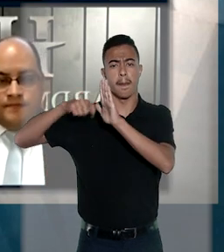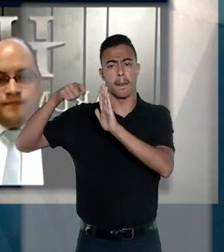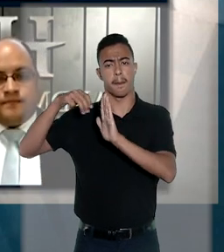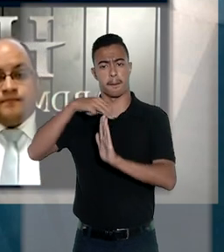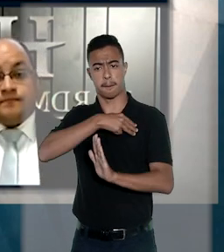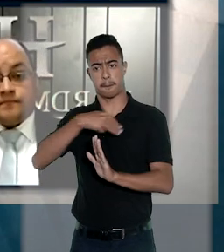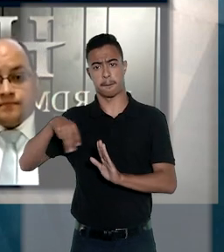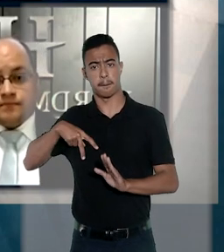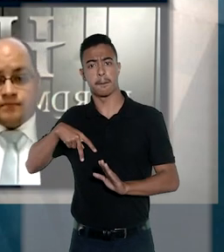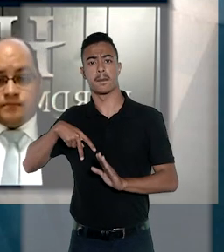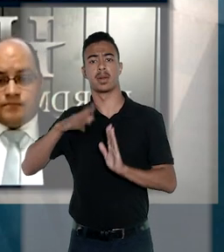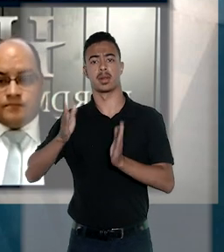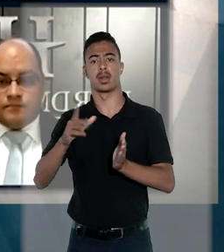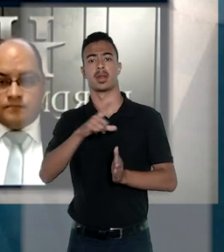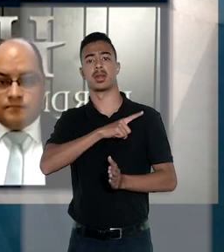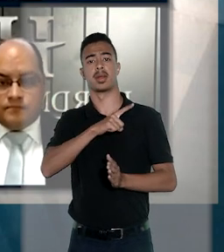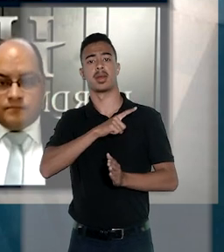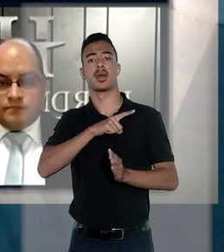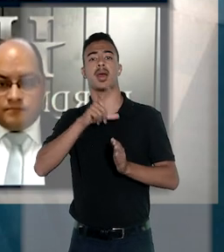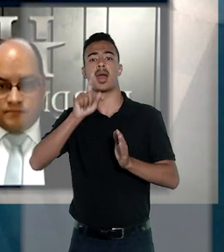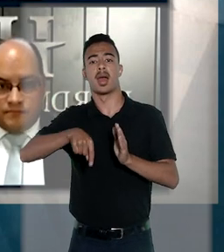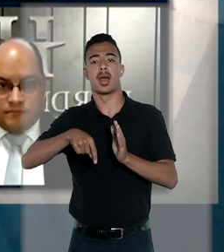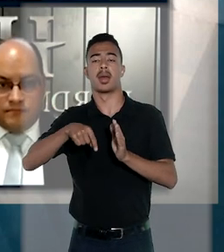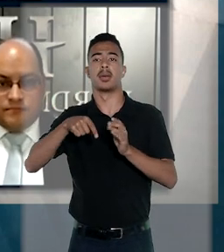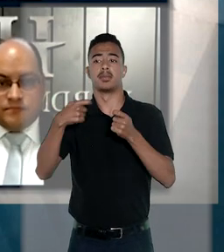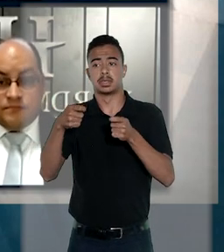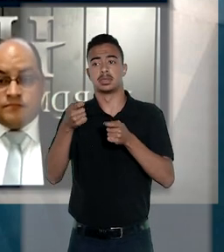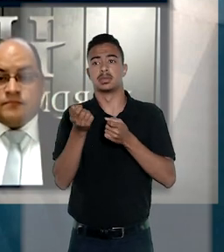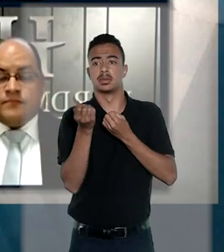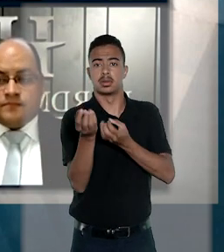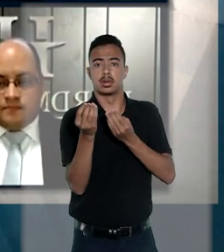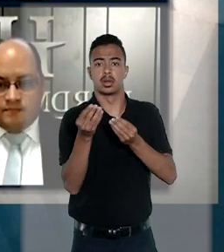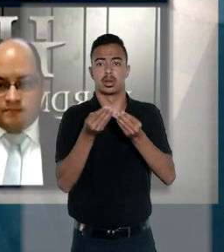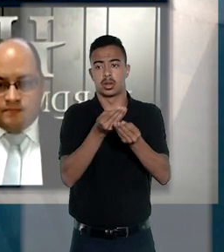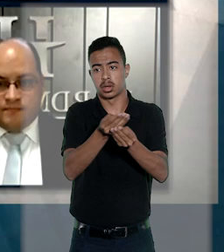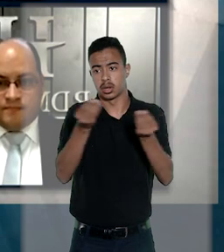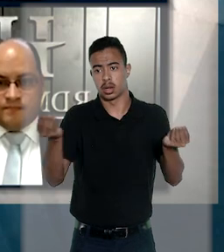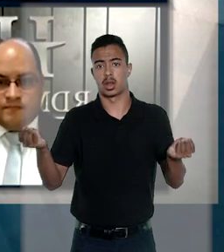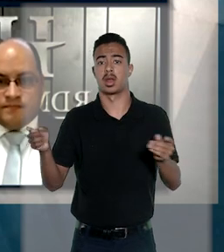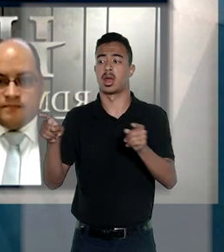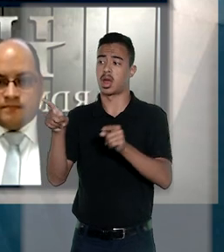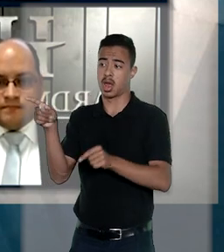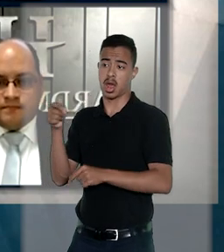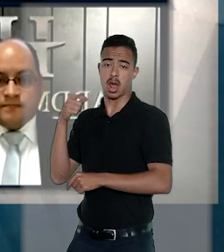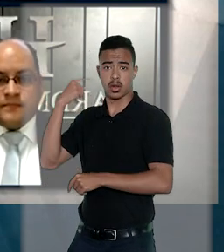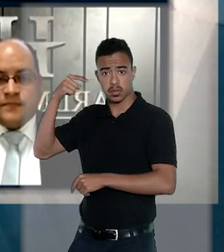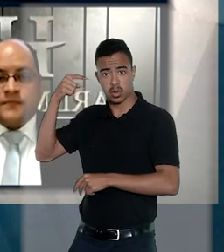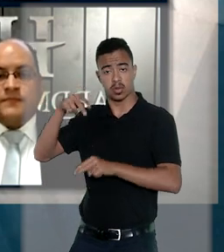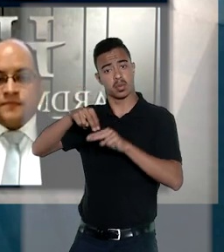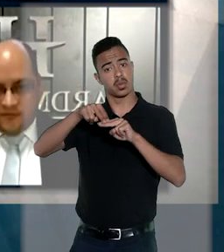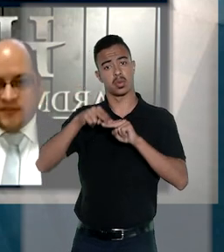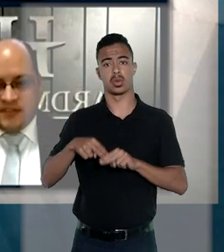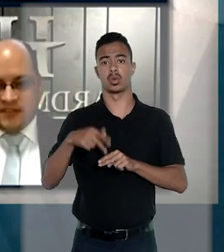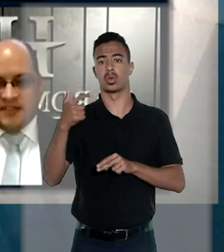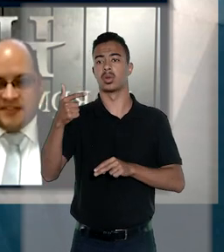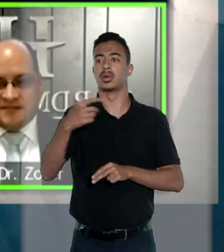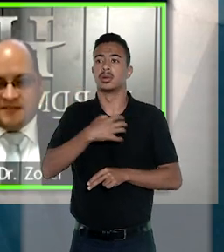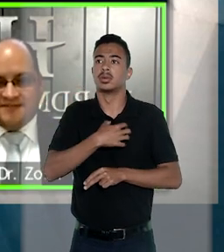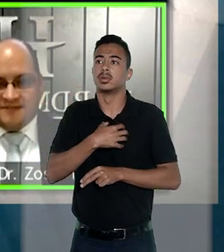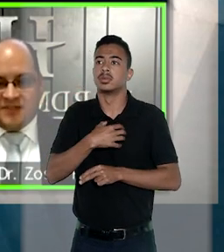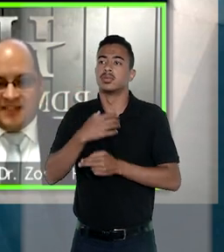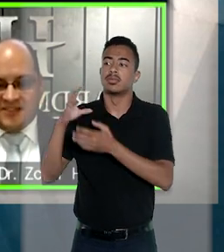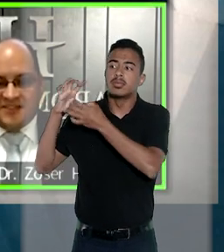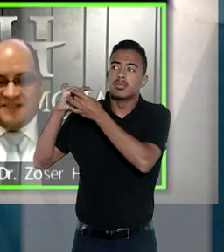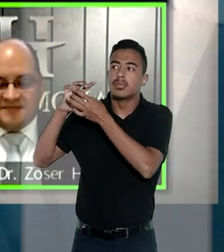realizada pelo Ministério Público já deveria ter sido integralmente disponibilizada às advogadas. Portanto, não